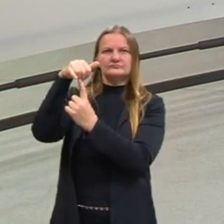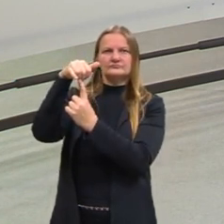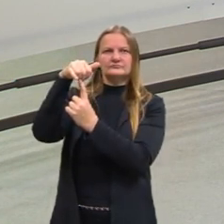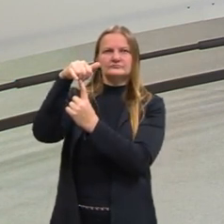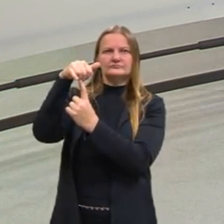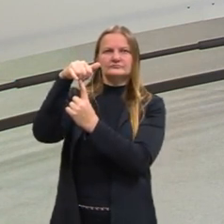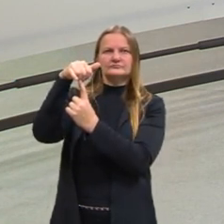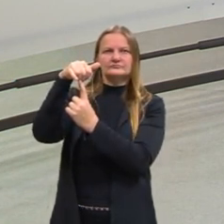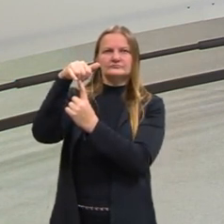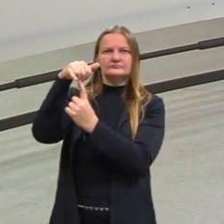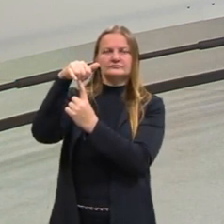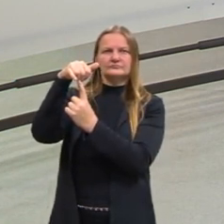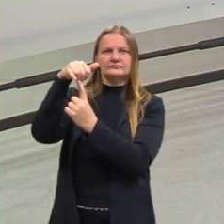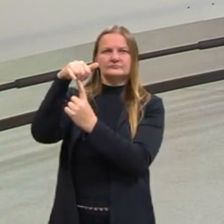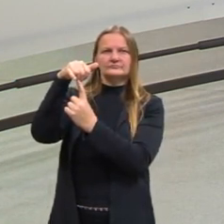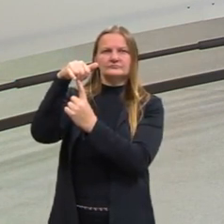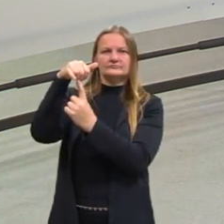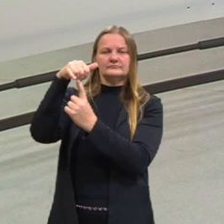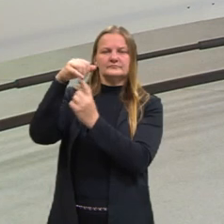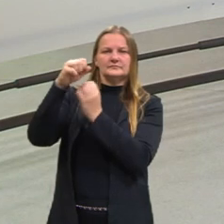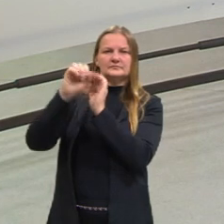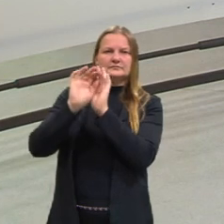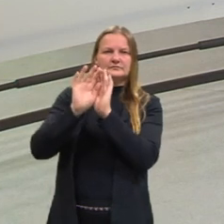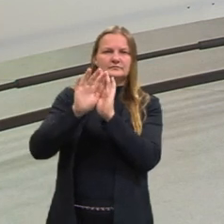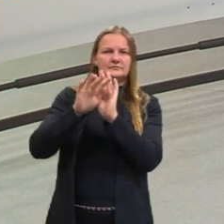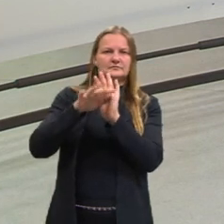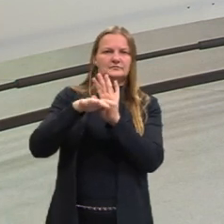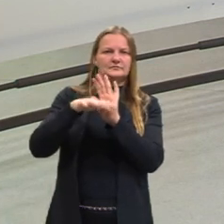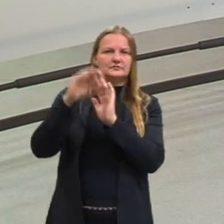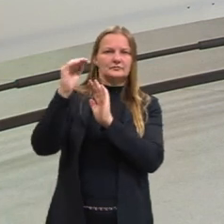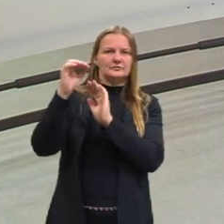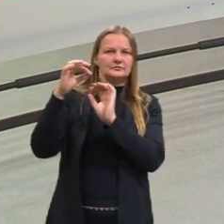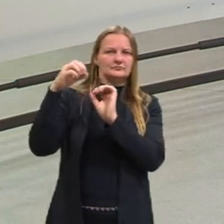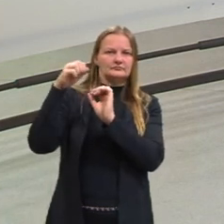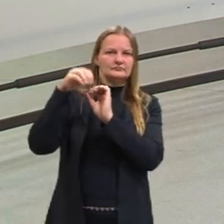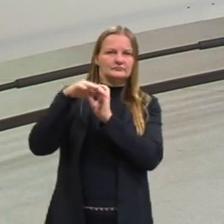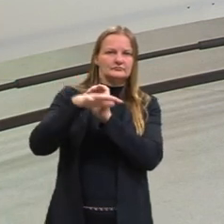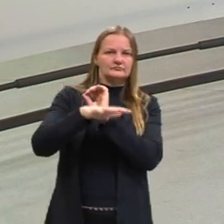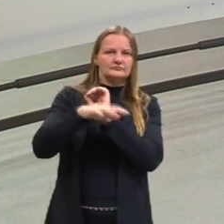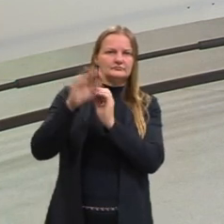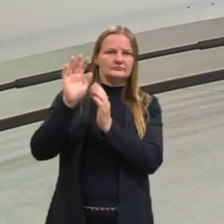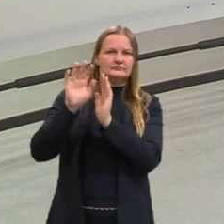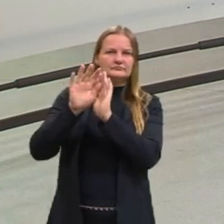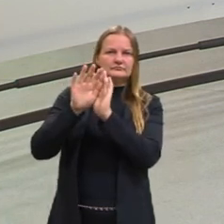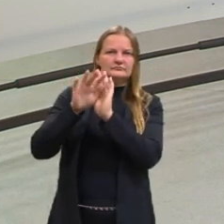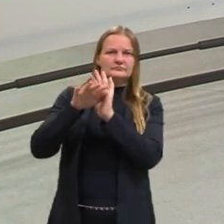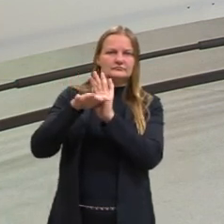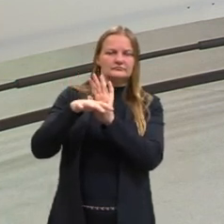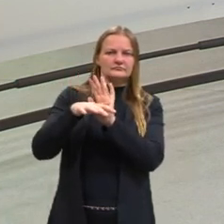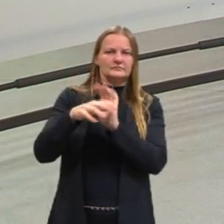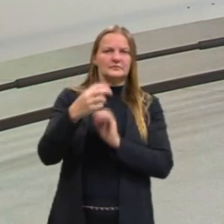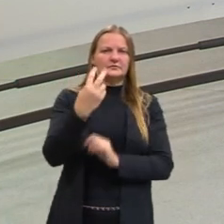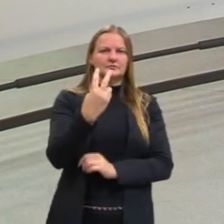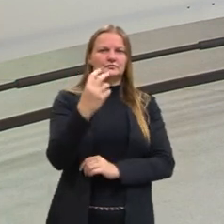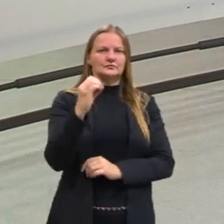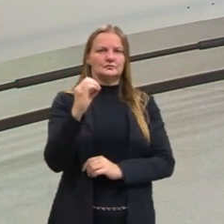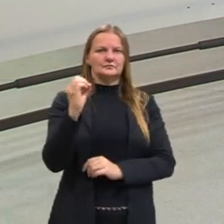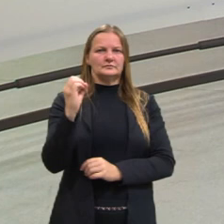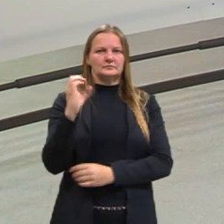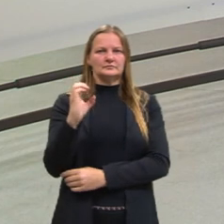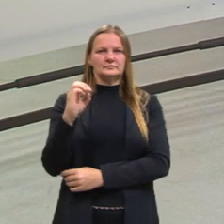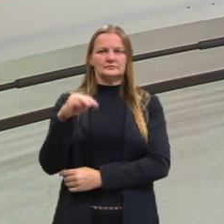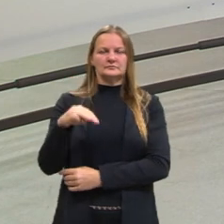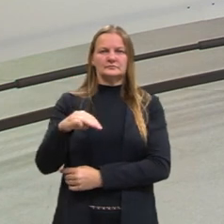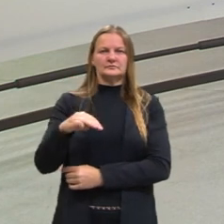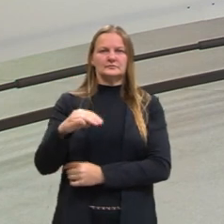de luz, ele tem, então, uma sombra de 200cm, né, 2m, e